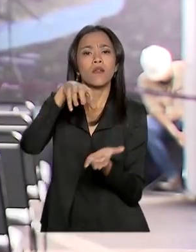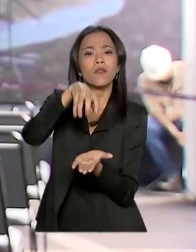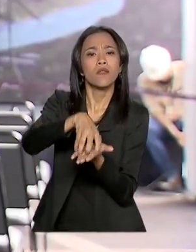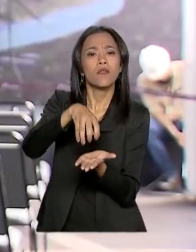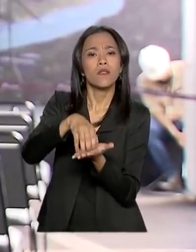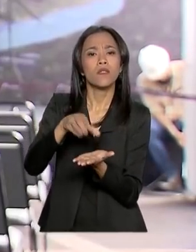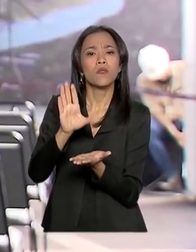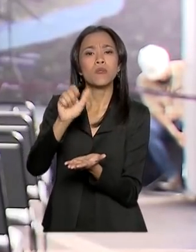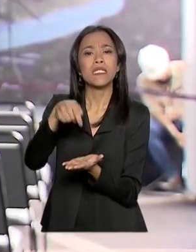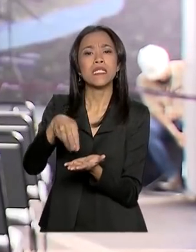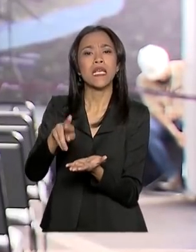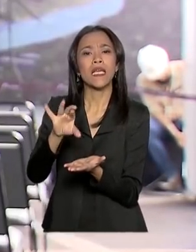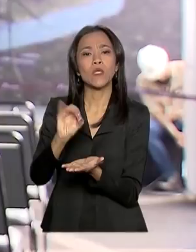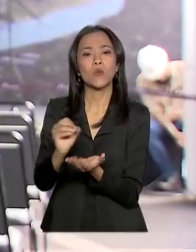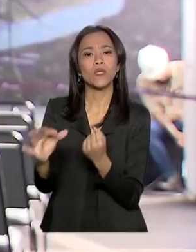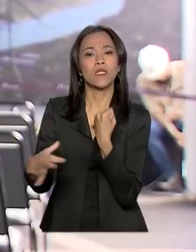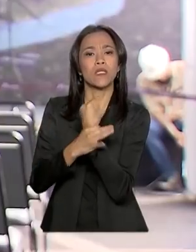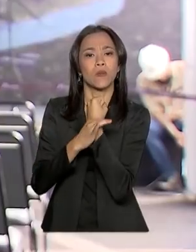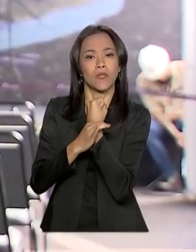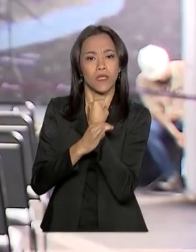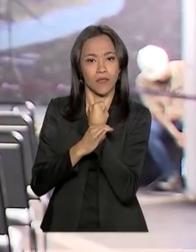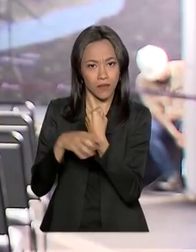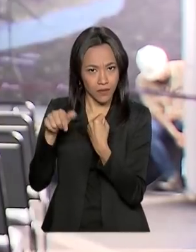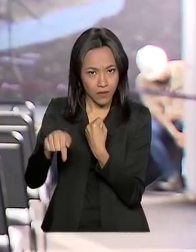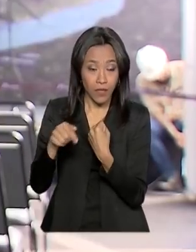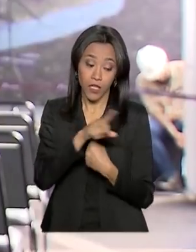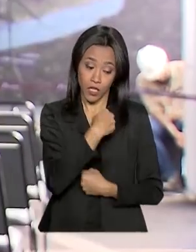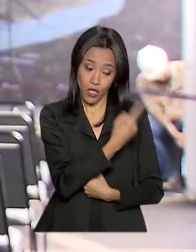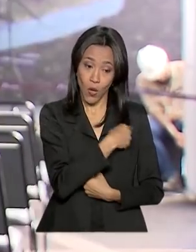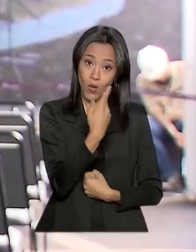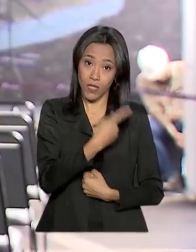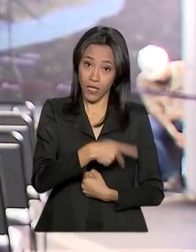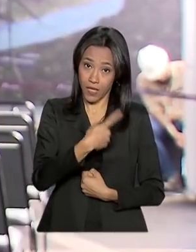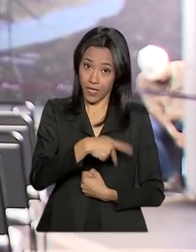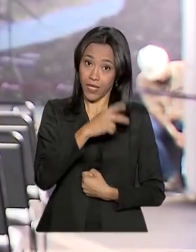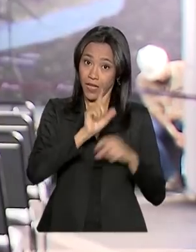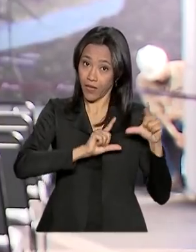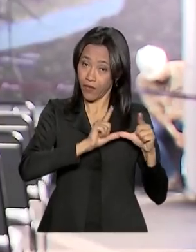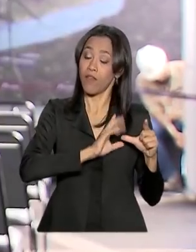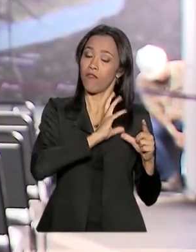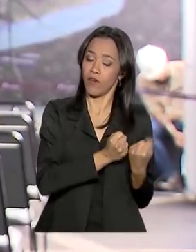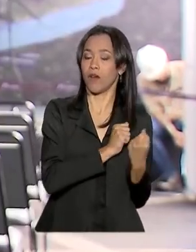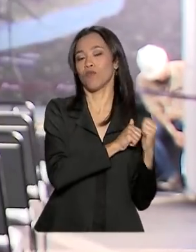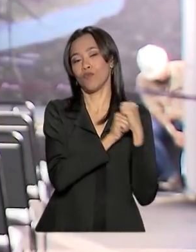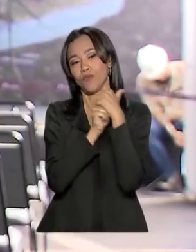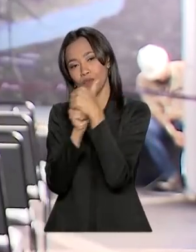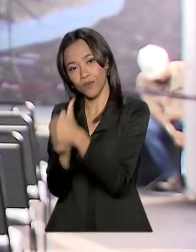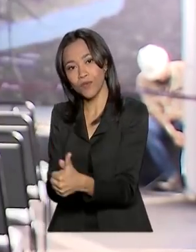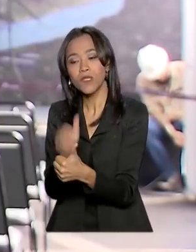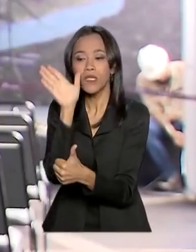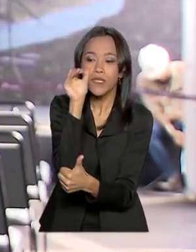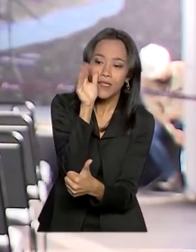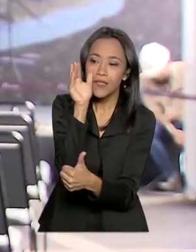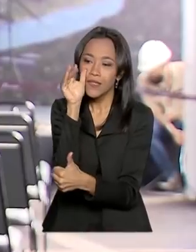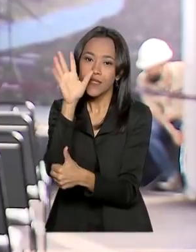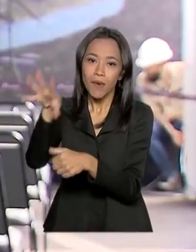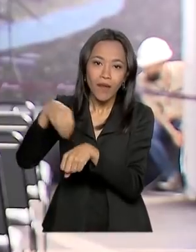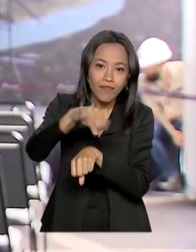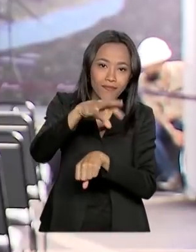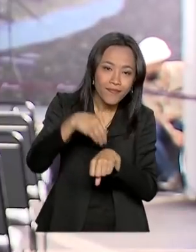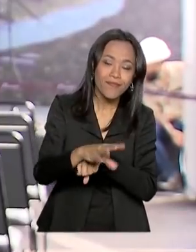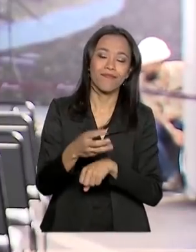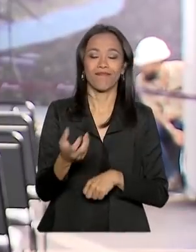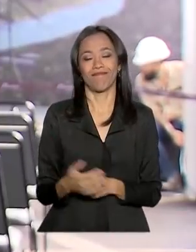Inteligência de Segurança Pública. E nós da TV Brasil vamos acompanhar aí toda essa programação do presidente durante o dia.